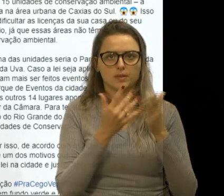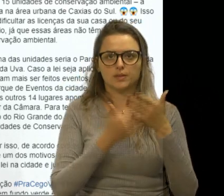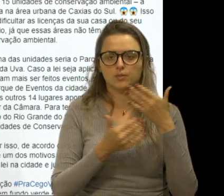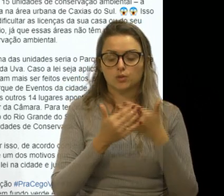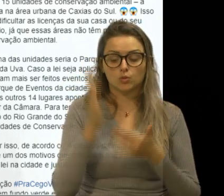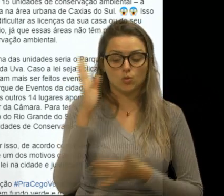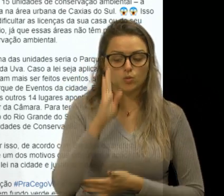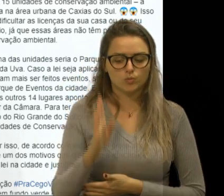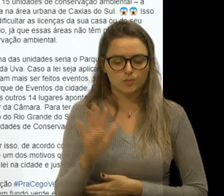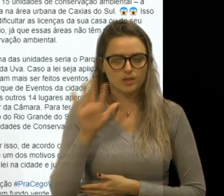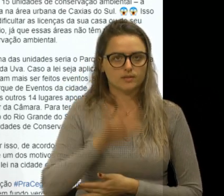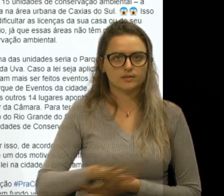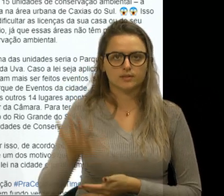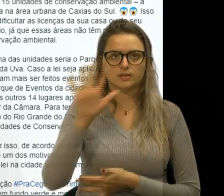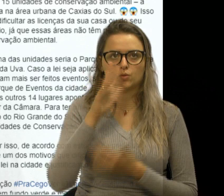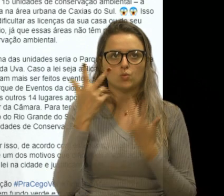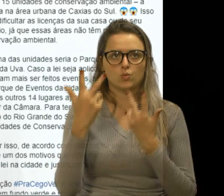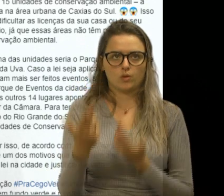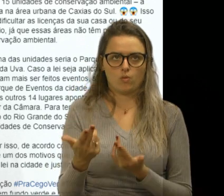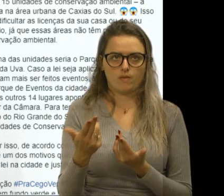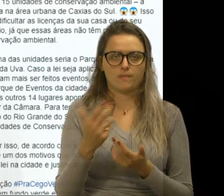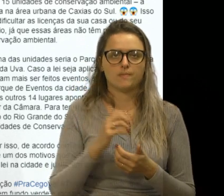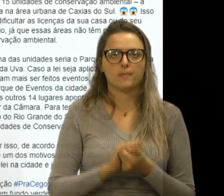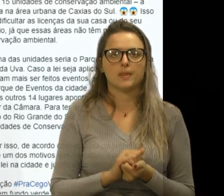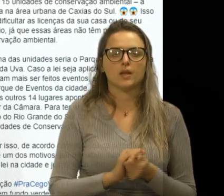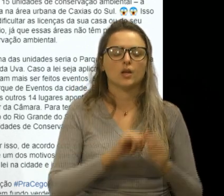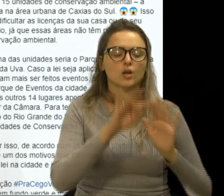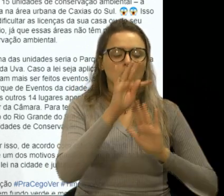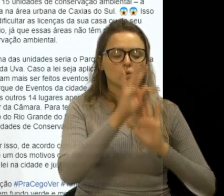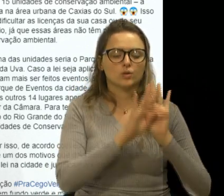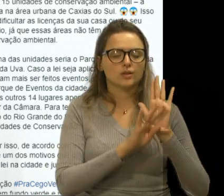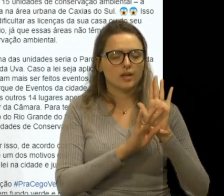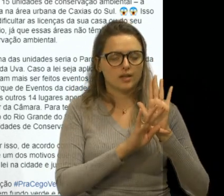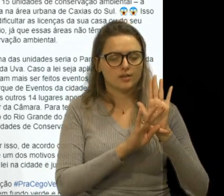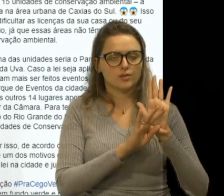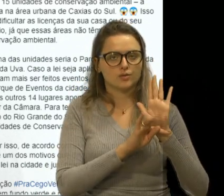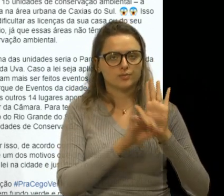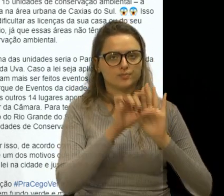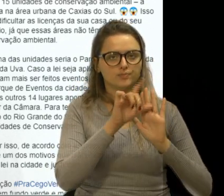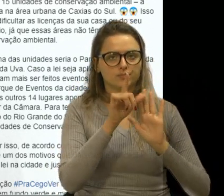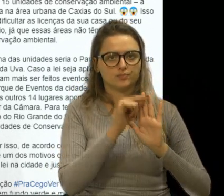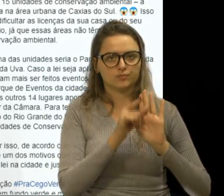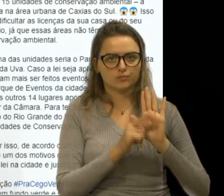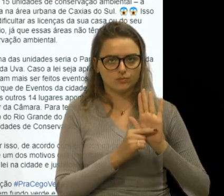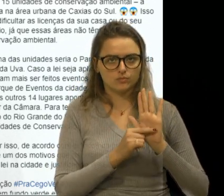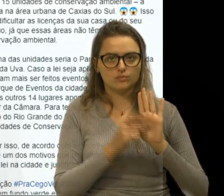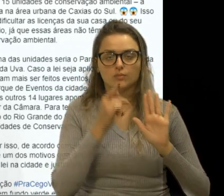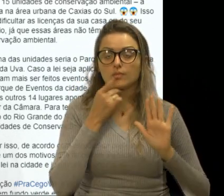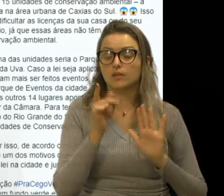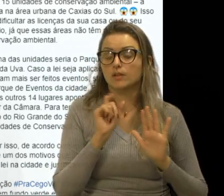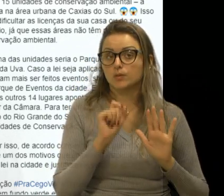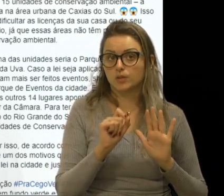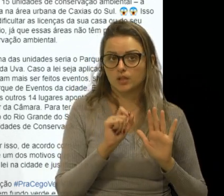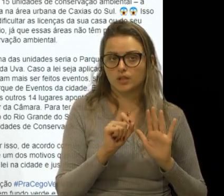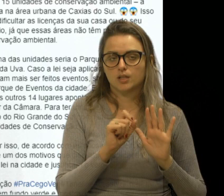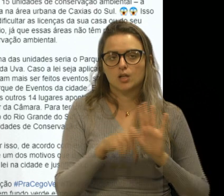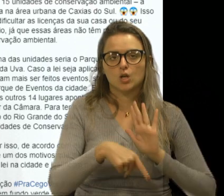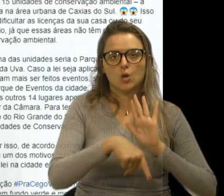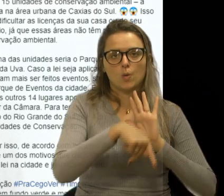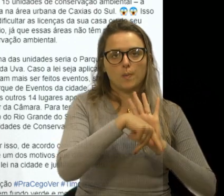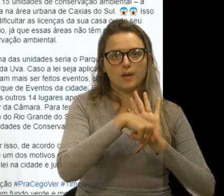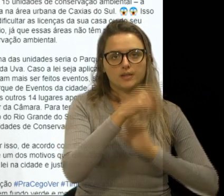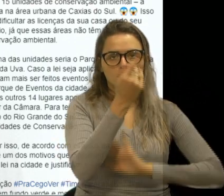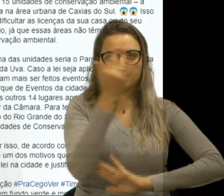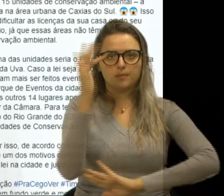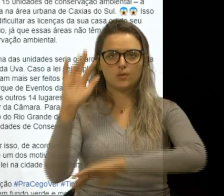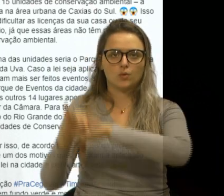fora. O texto, o capto do artigo, ele diz o seguinte, presidente, o patrimônio ambiental